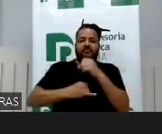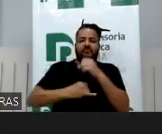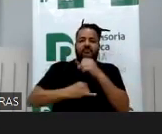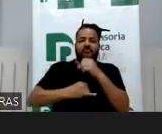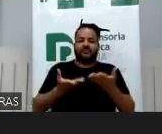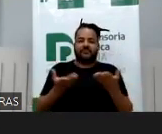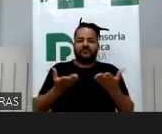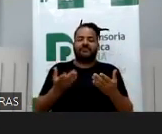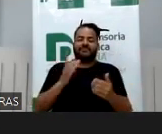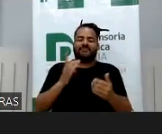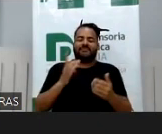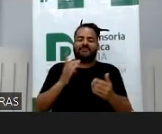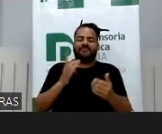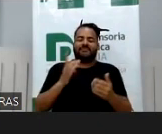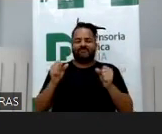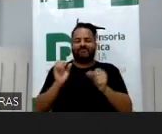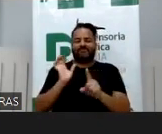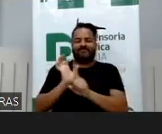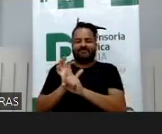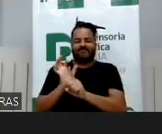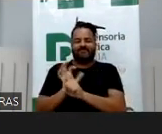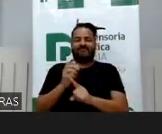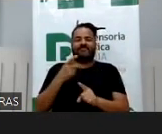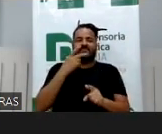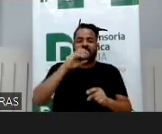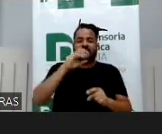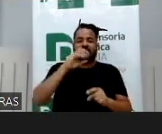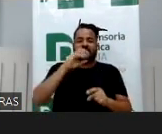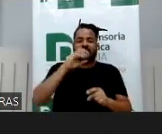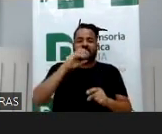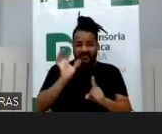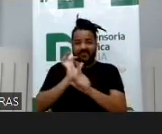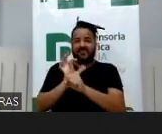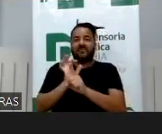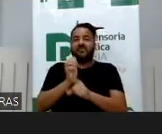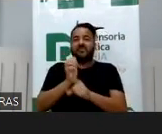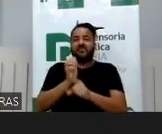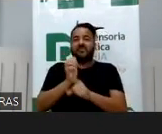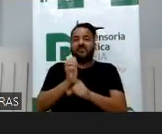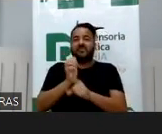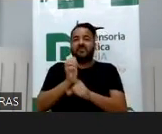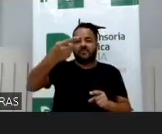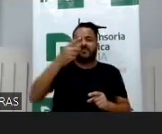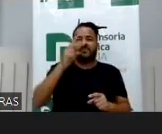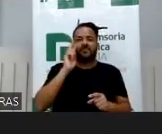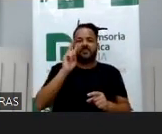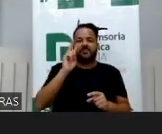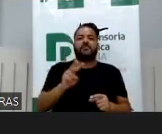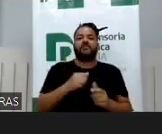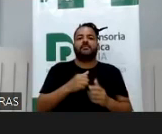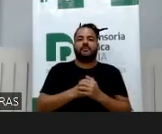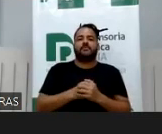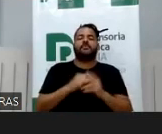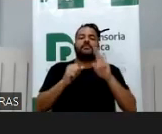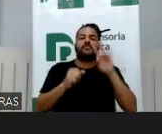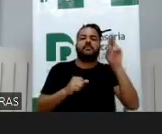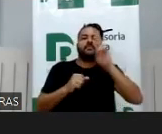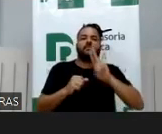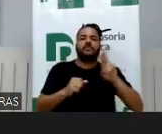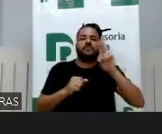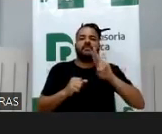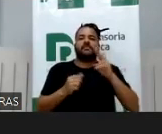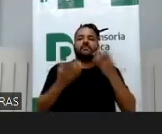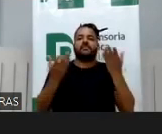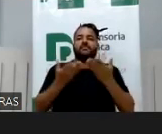ex-casal eu provoco, porque se eu não provocar, depois vem a discussão, ah, mas tá usando, tá postando no perfil, eu não